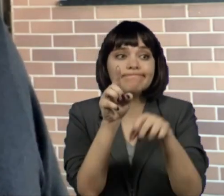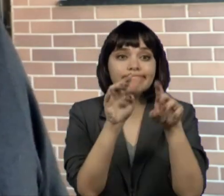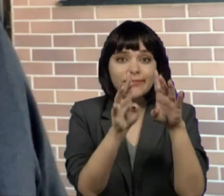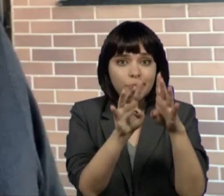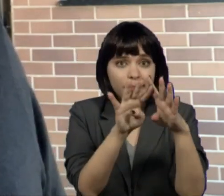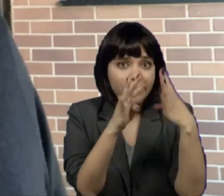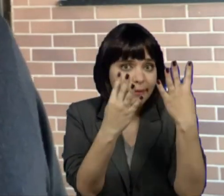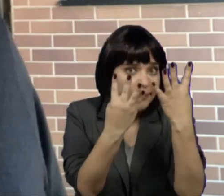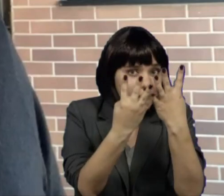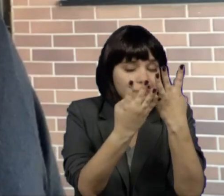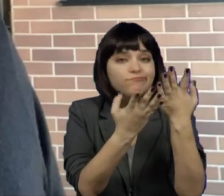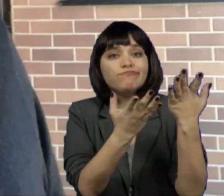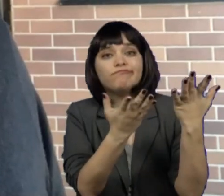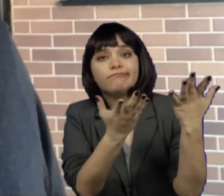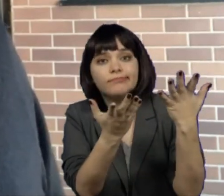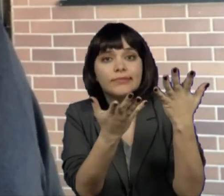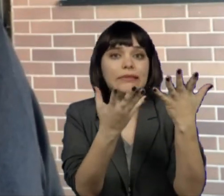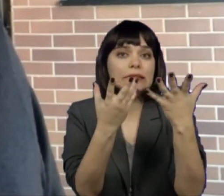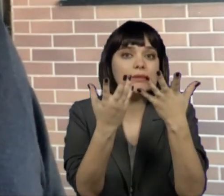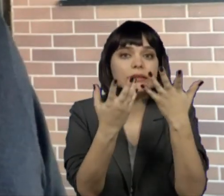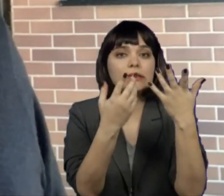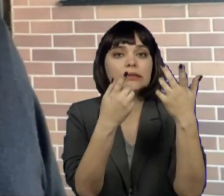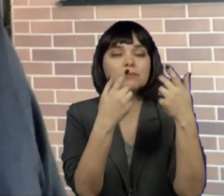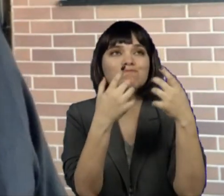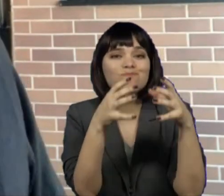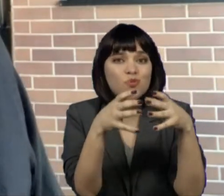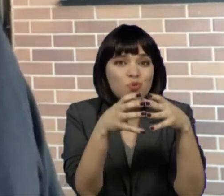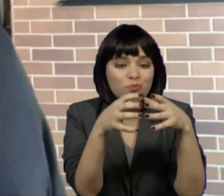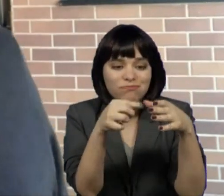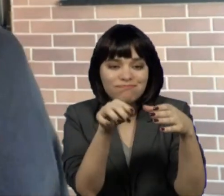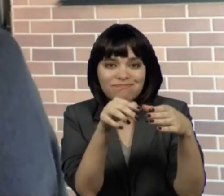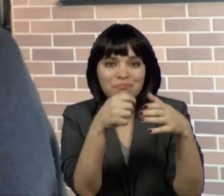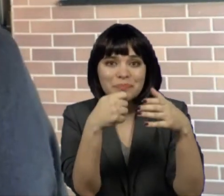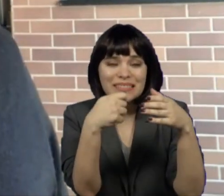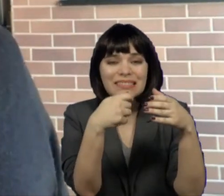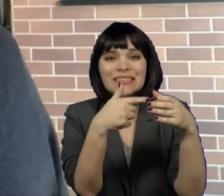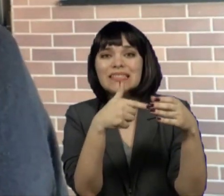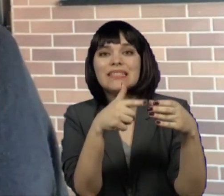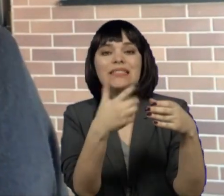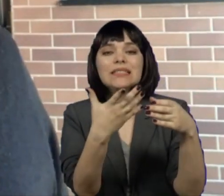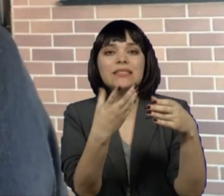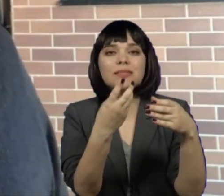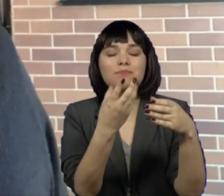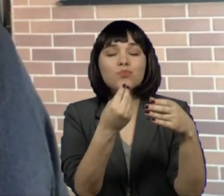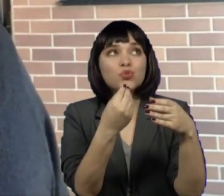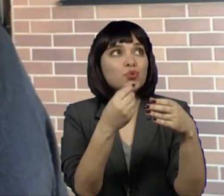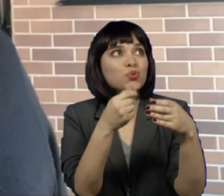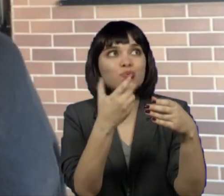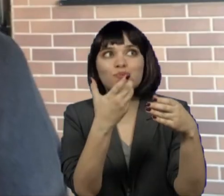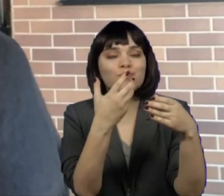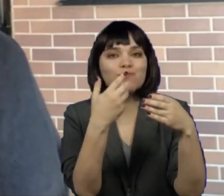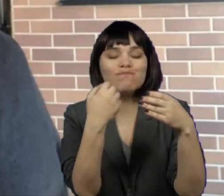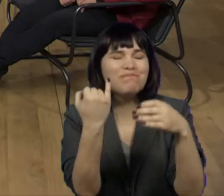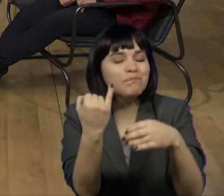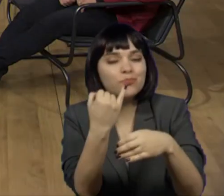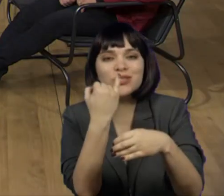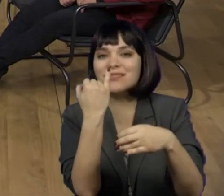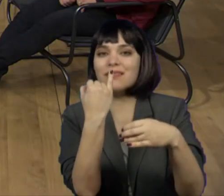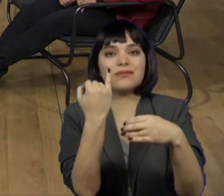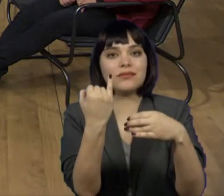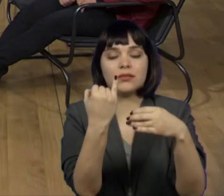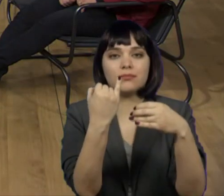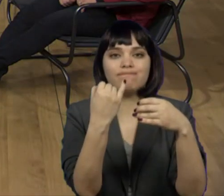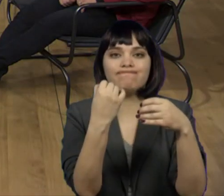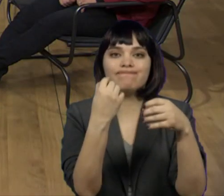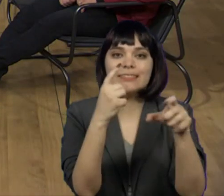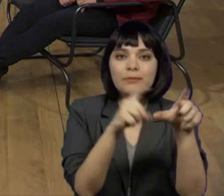Há um grupo de pessoas que têm demandas muito importantes que dependem de associações. E